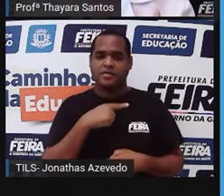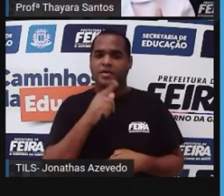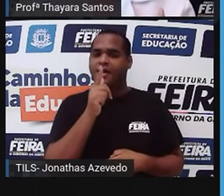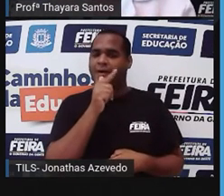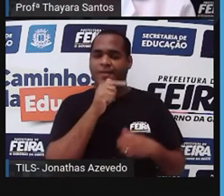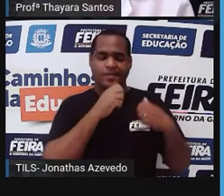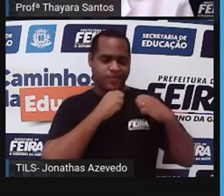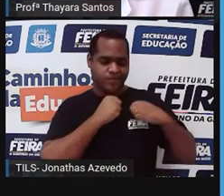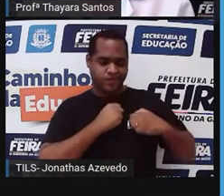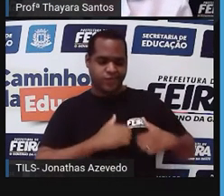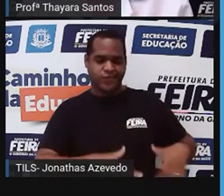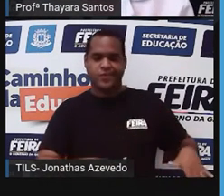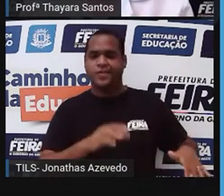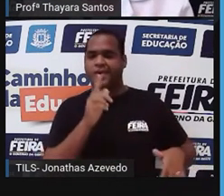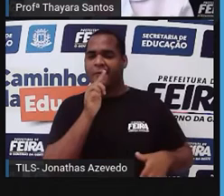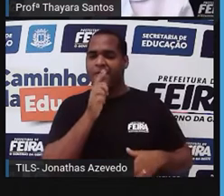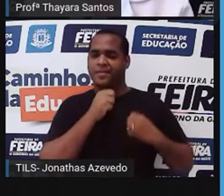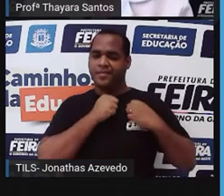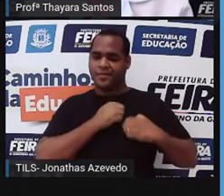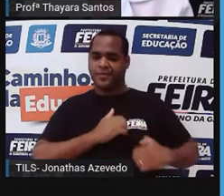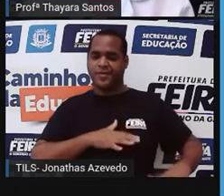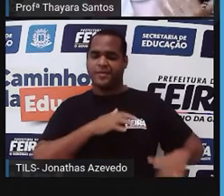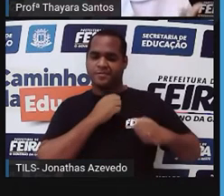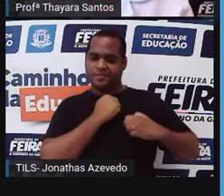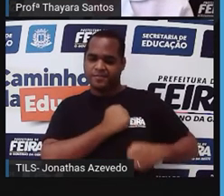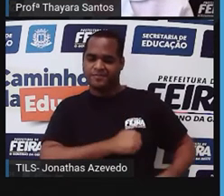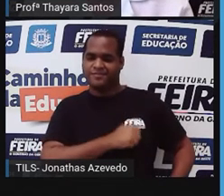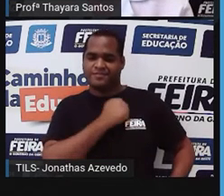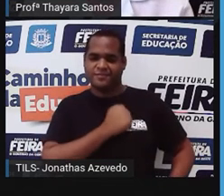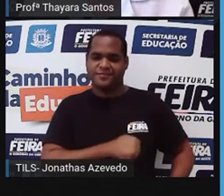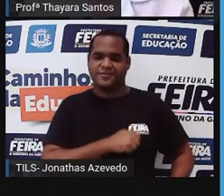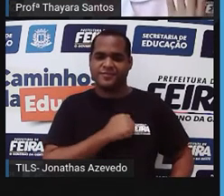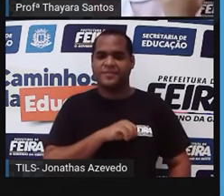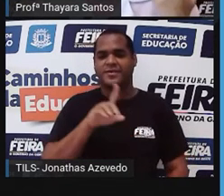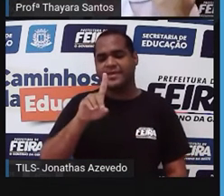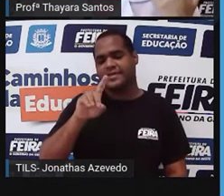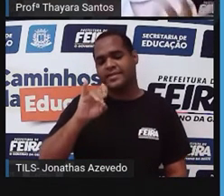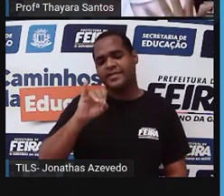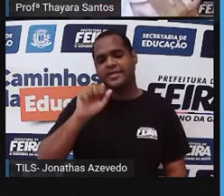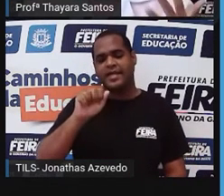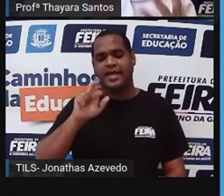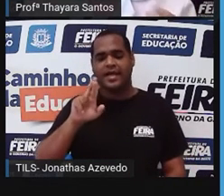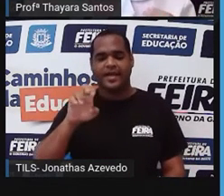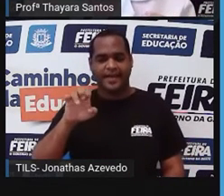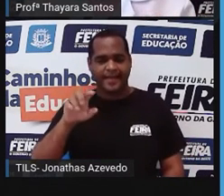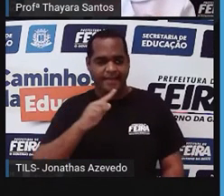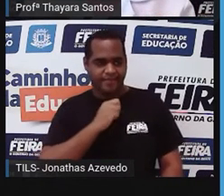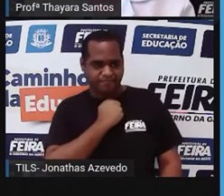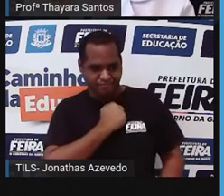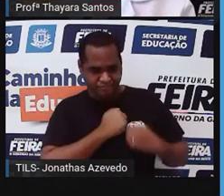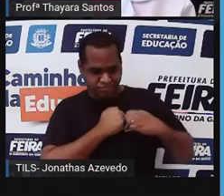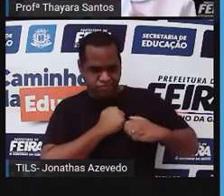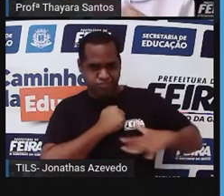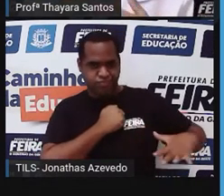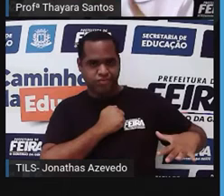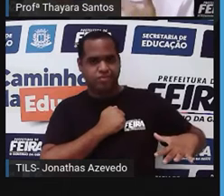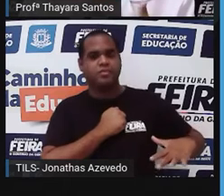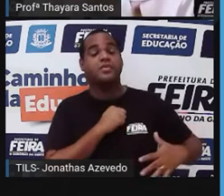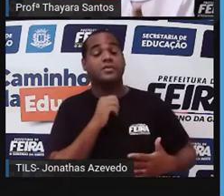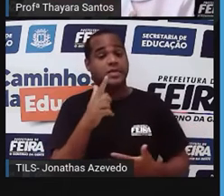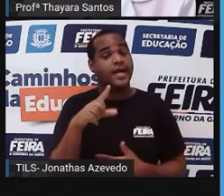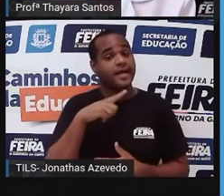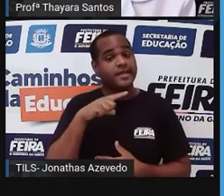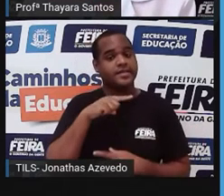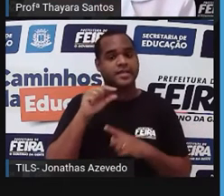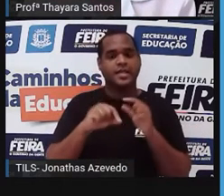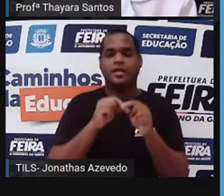essa água que a gente gastou no processo de digestão para fora. Por isso que a gente tem a diarreia. Todas aquelas fezes que estão bem